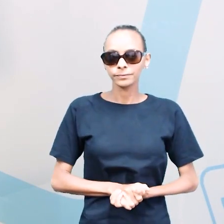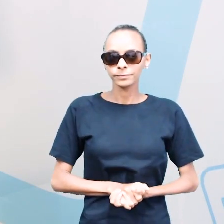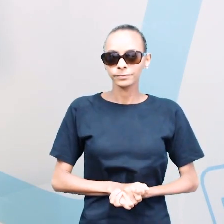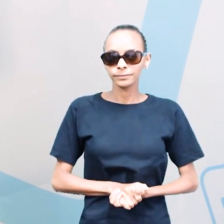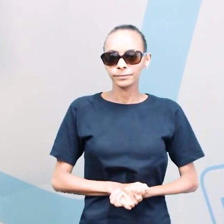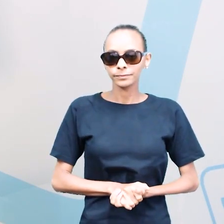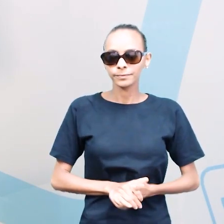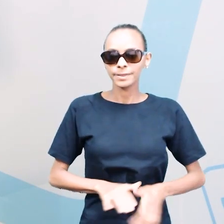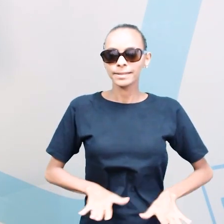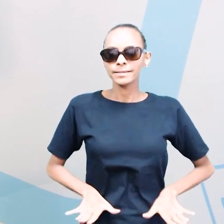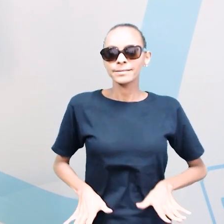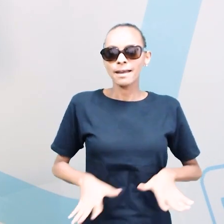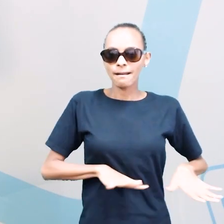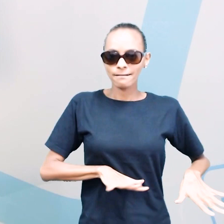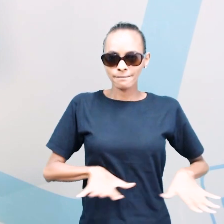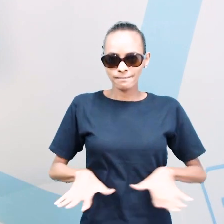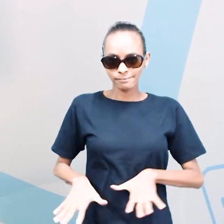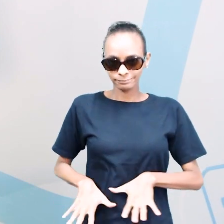Skirt.